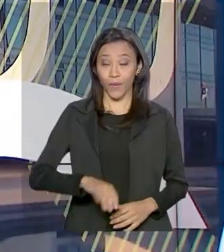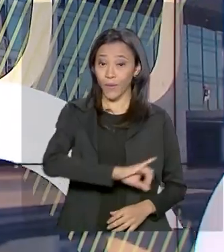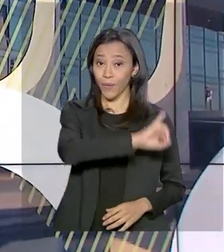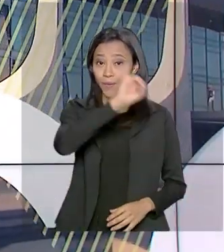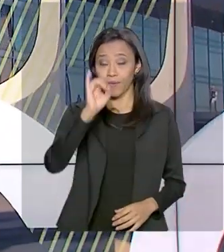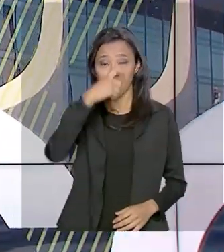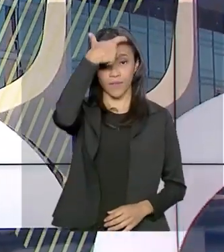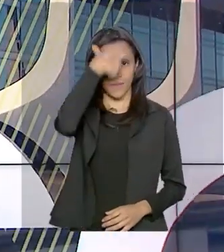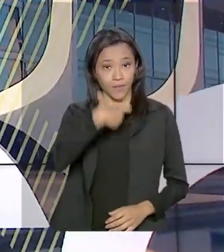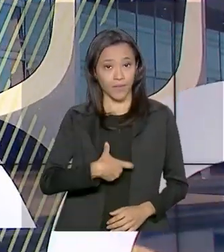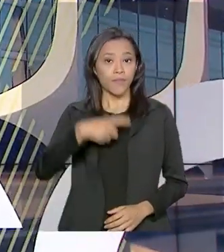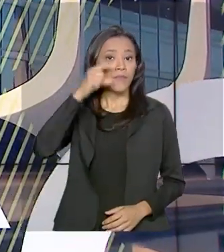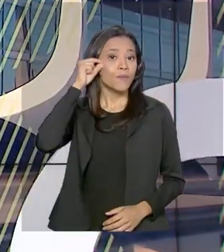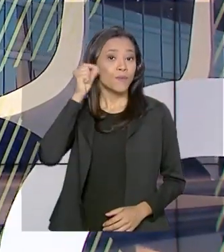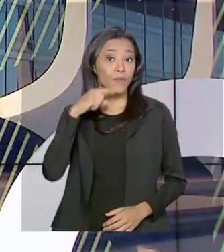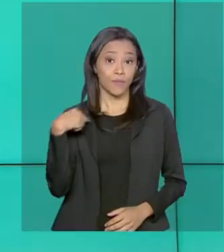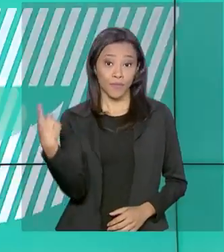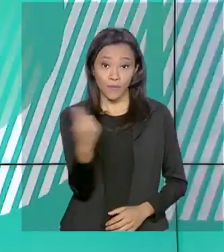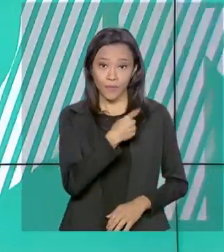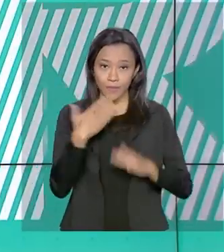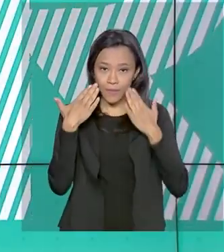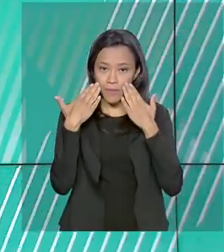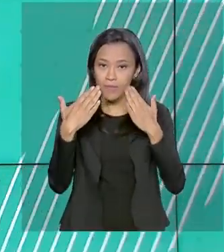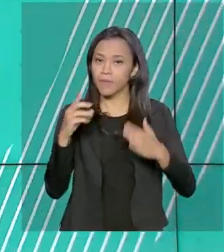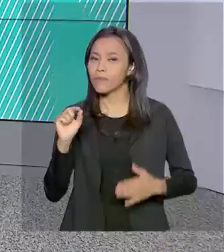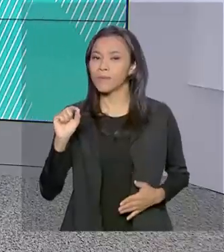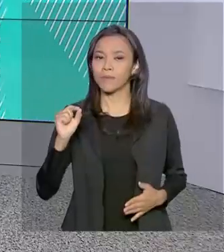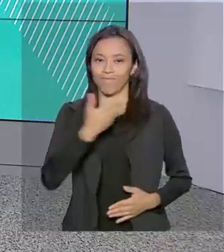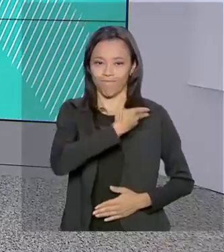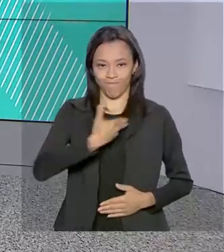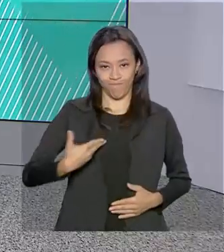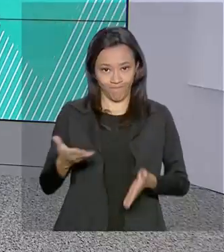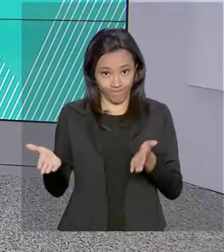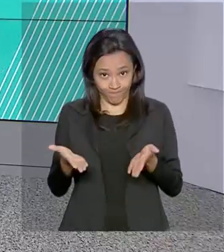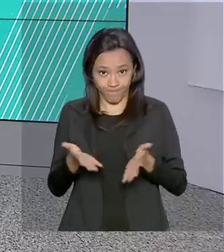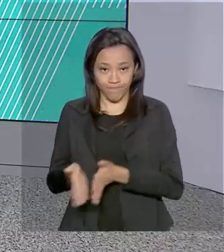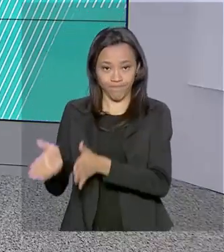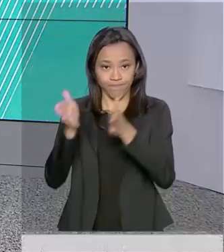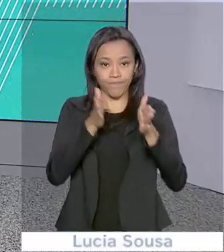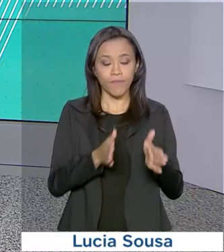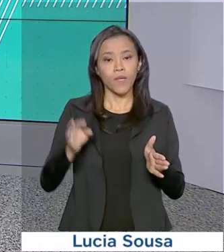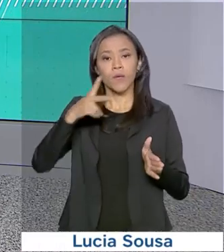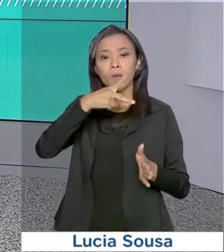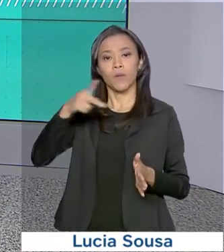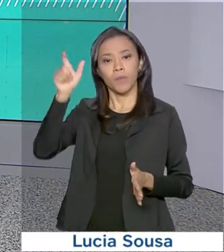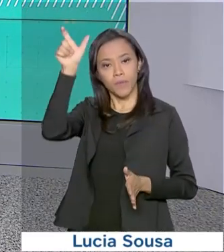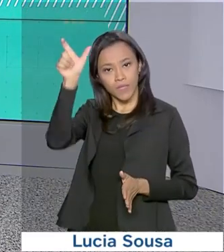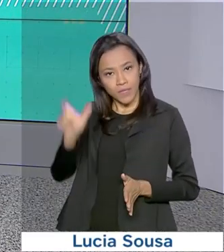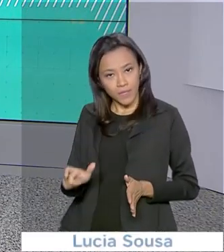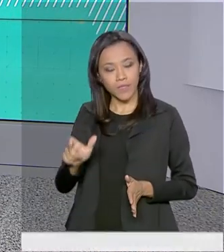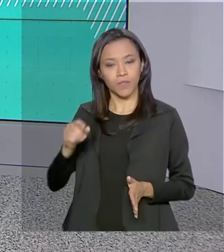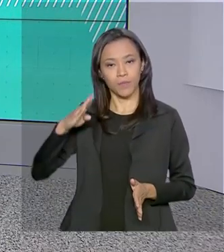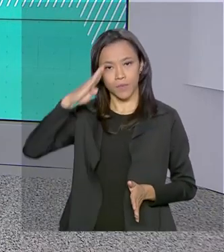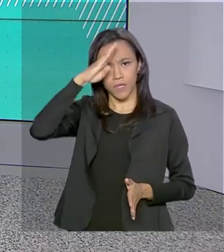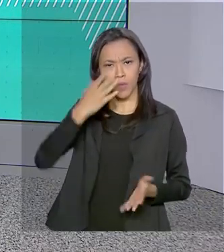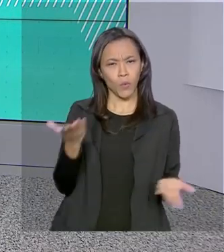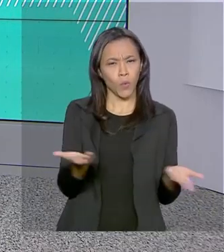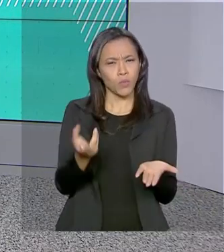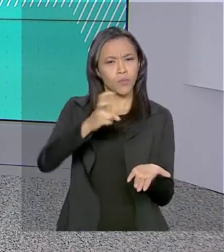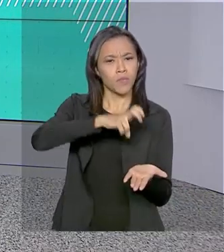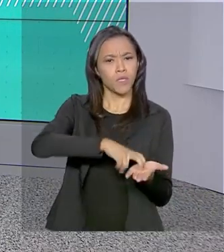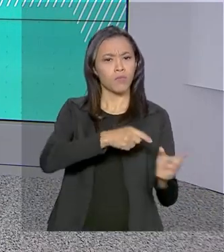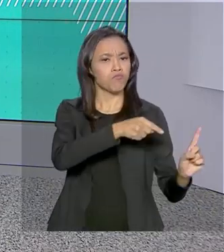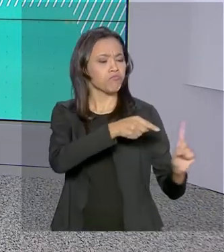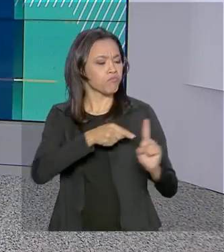Olá, eu sou o Roberto Camargo e estamos no ar com o governo agora. O presidente Jair Bolsonaro recebeu pela manhã o presidente